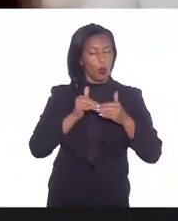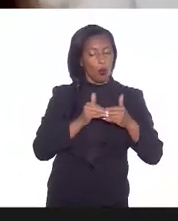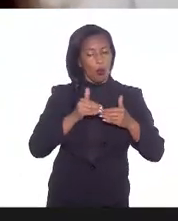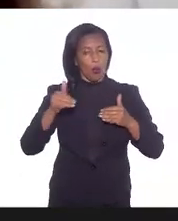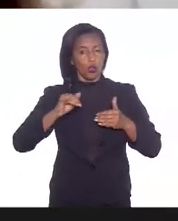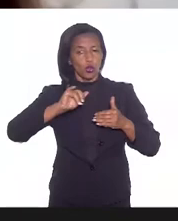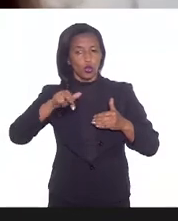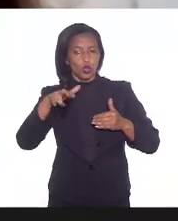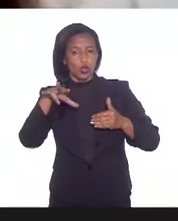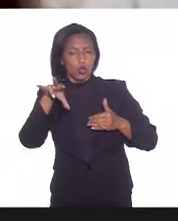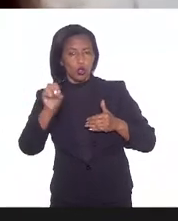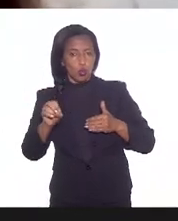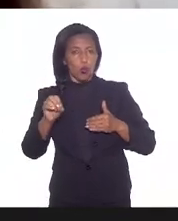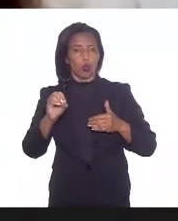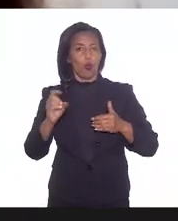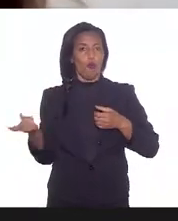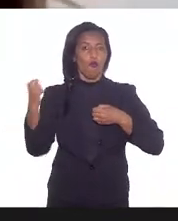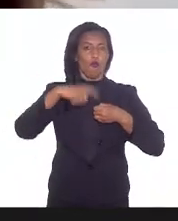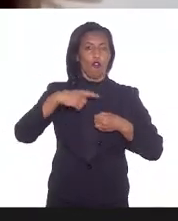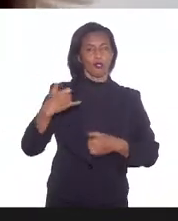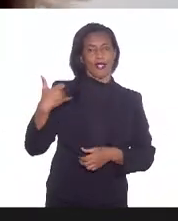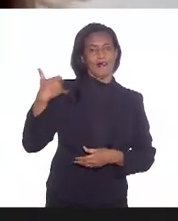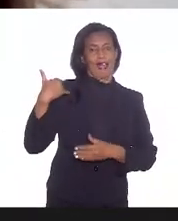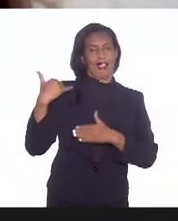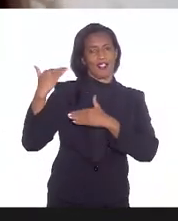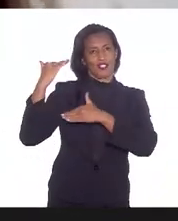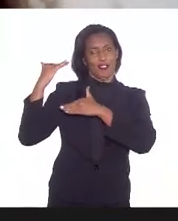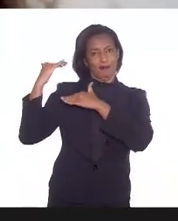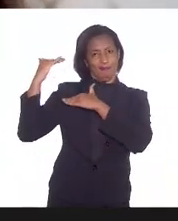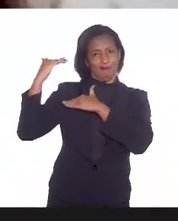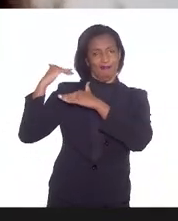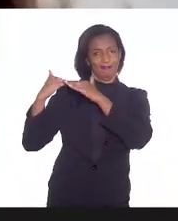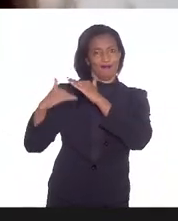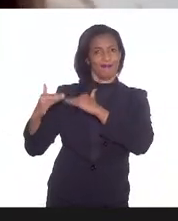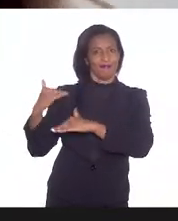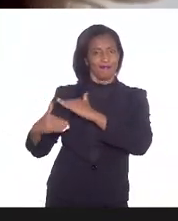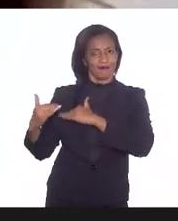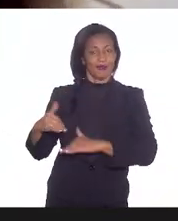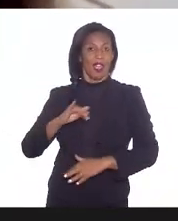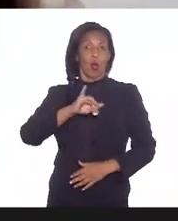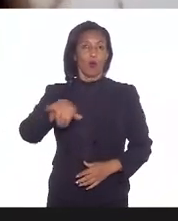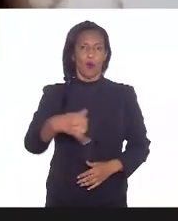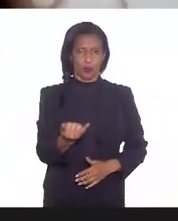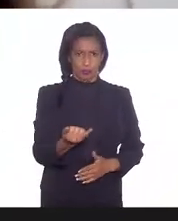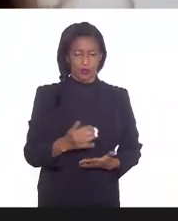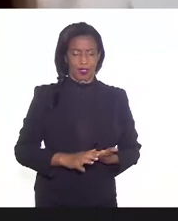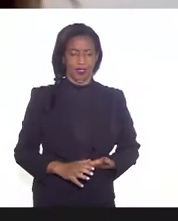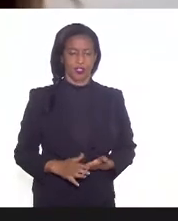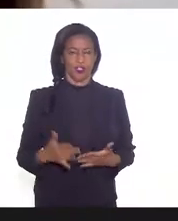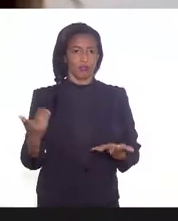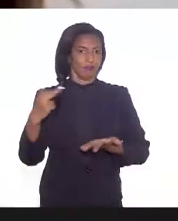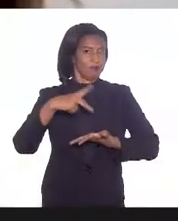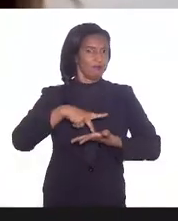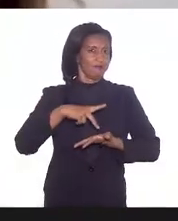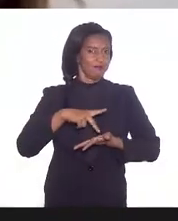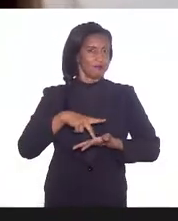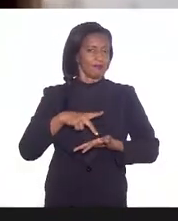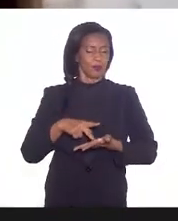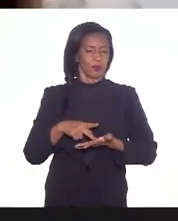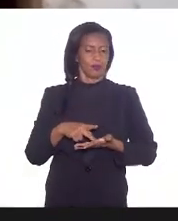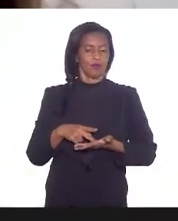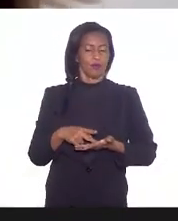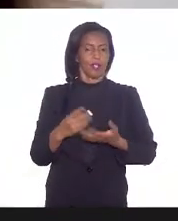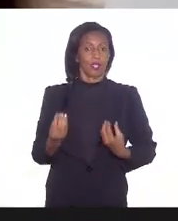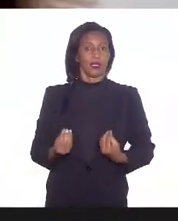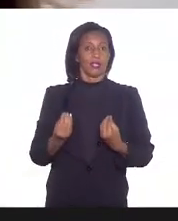gente possa adotar o critério de faixa etária. A oportunidade realmente que está sendo dada